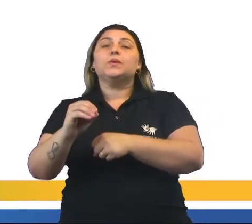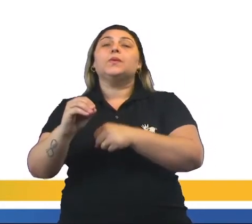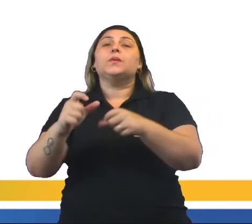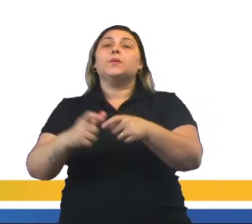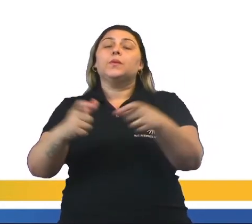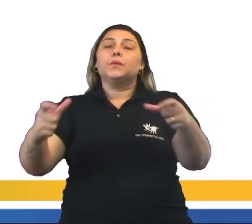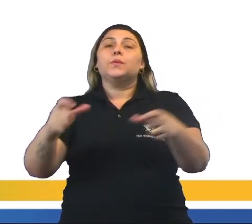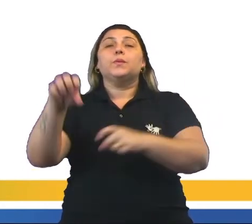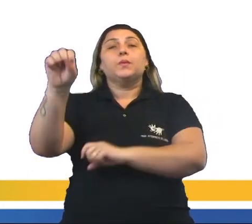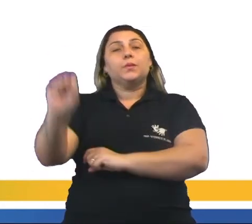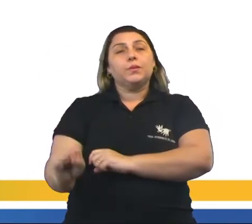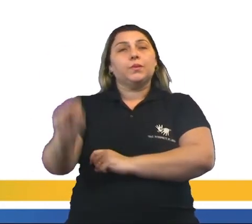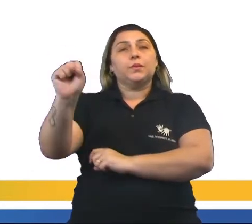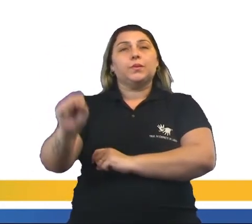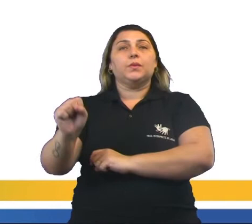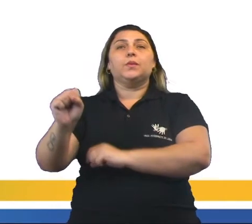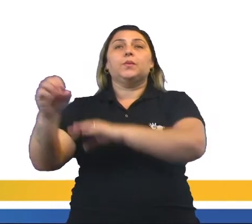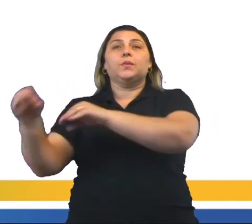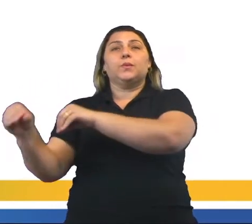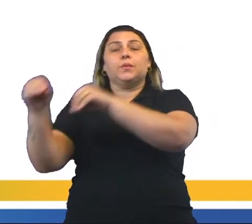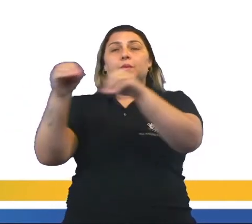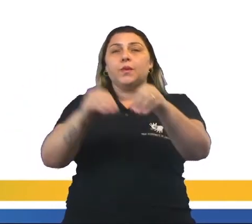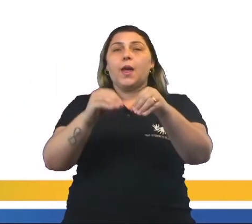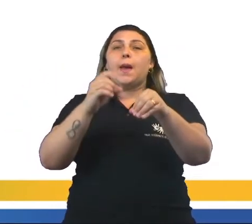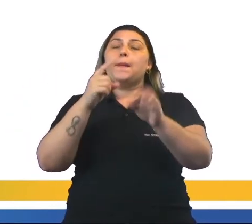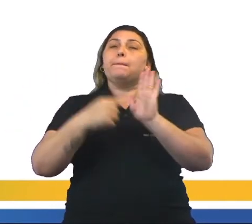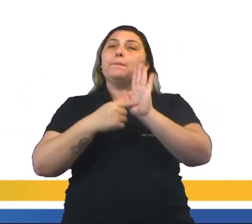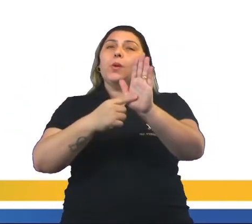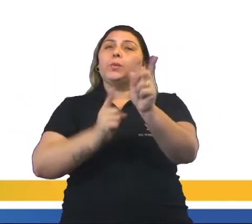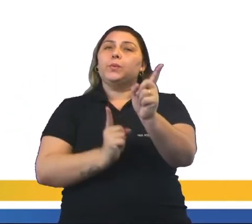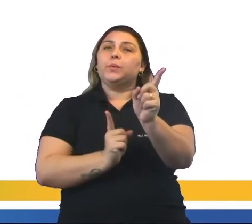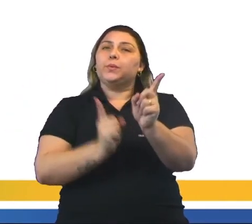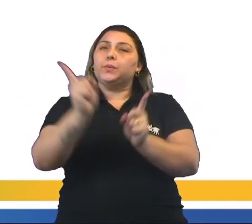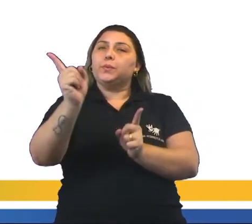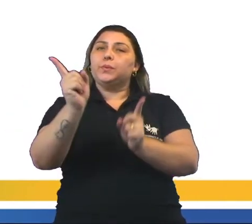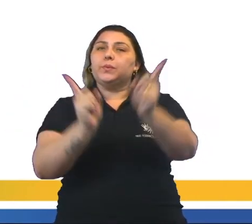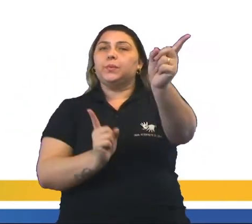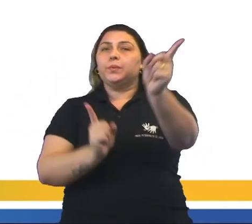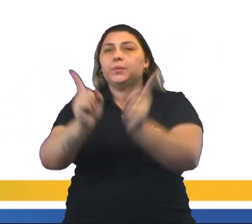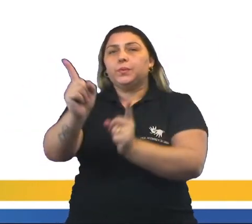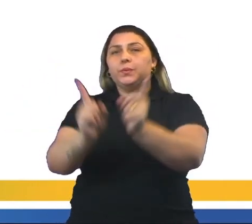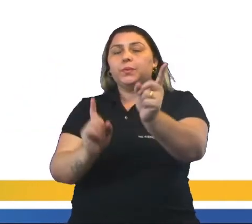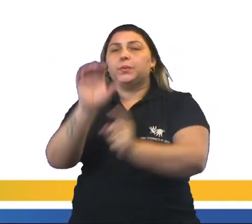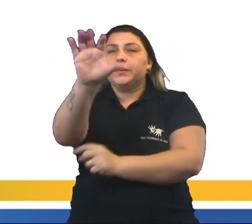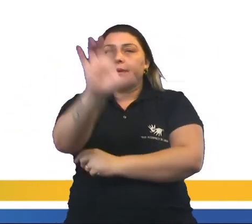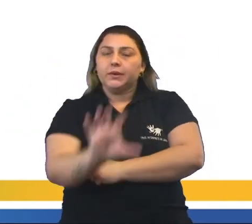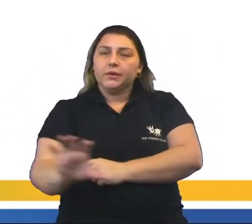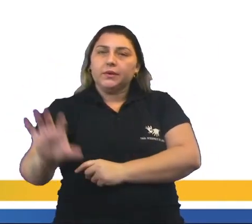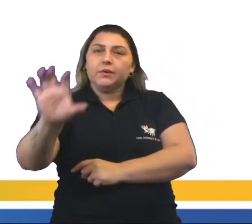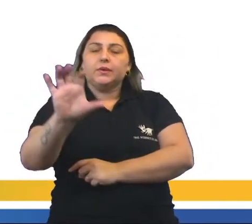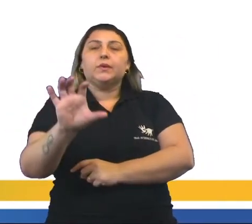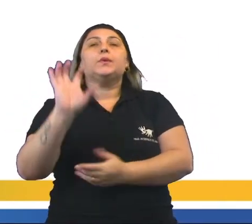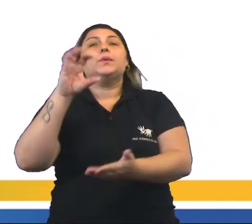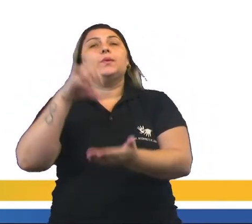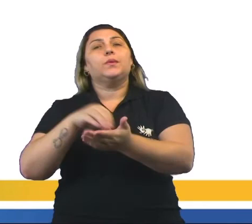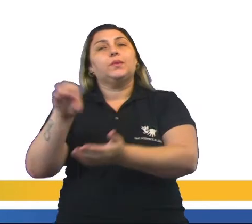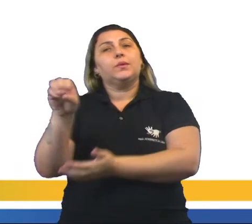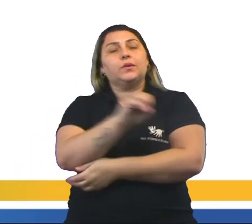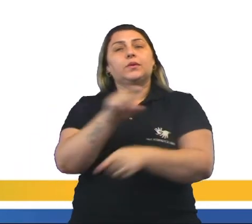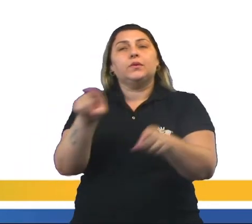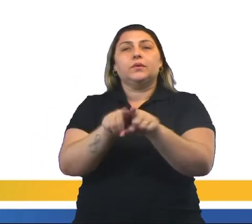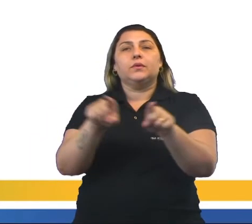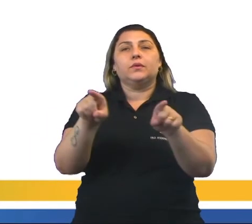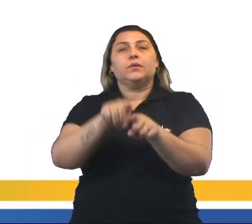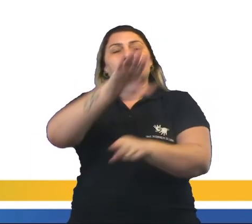do sul do país, conforme mostra aí as setas saindo do sul em direção às regiões do centro-oeste e também